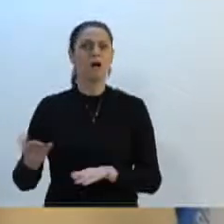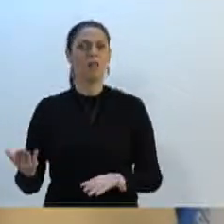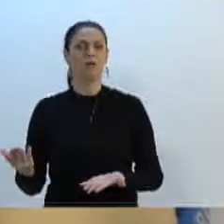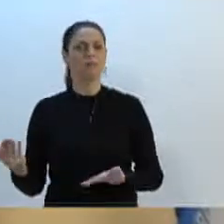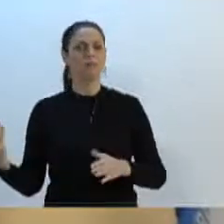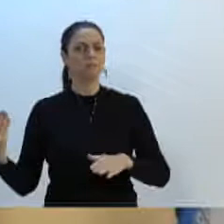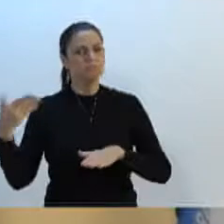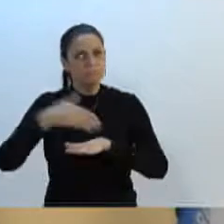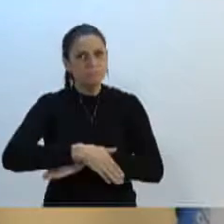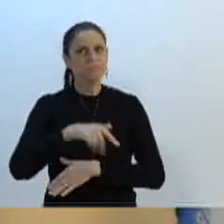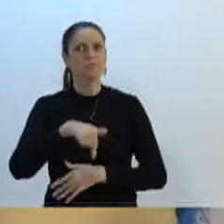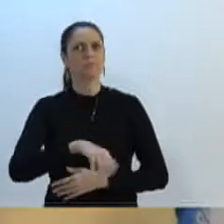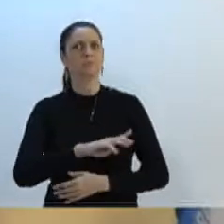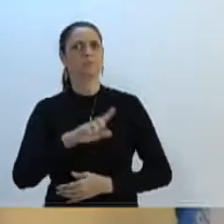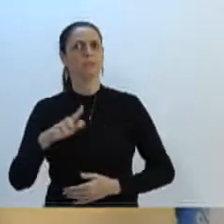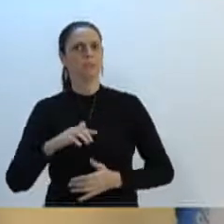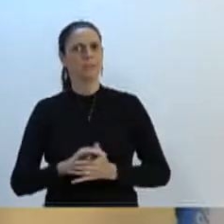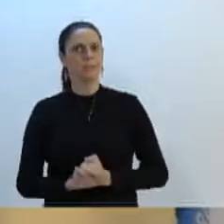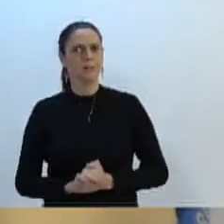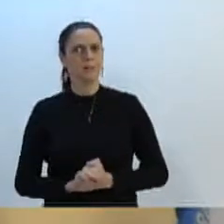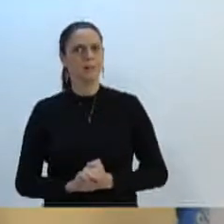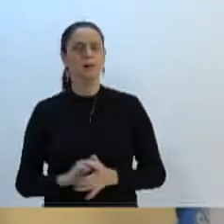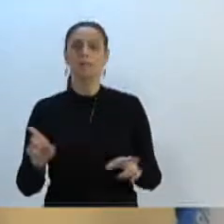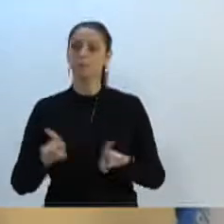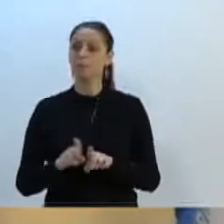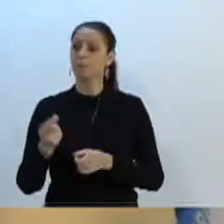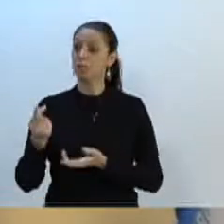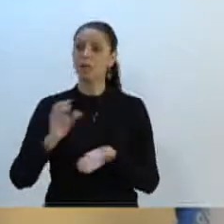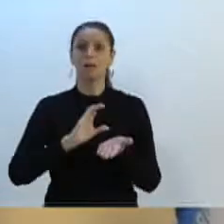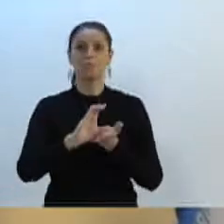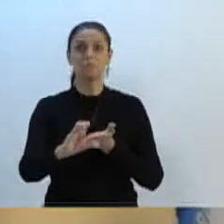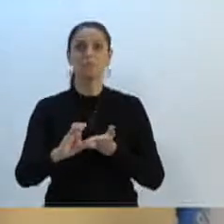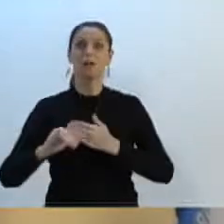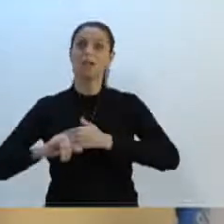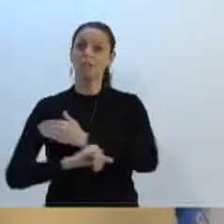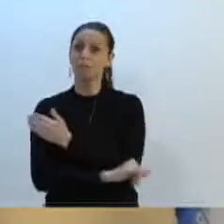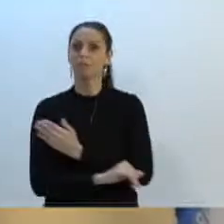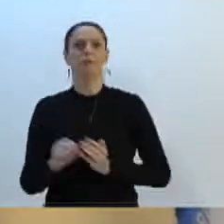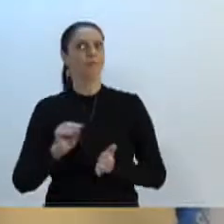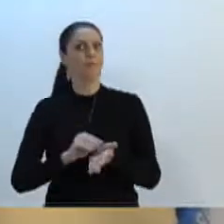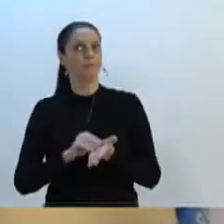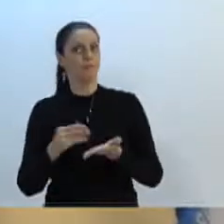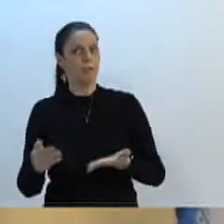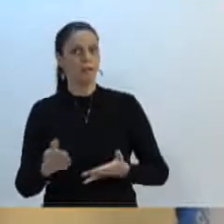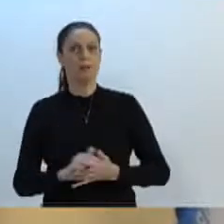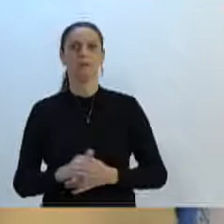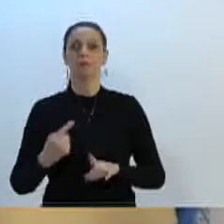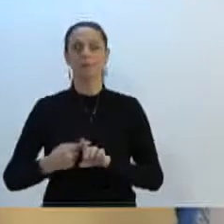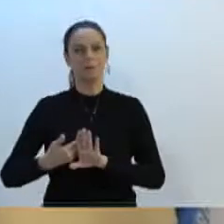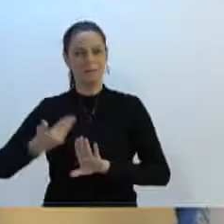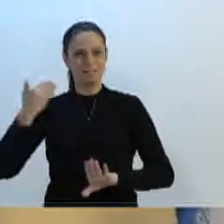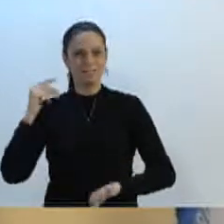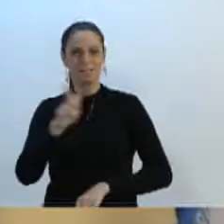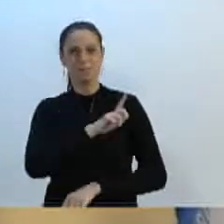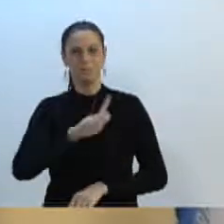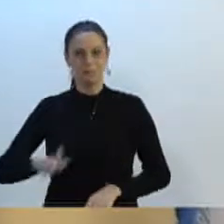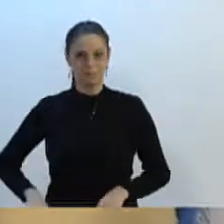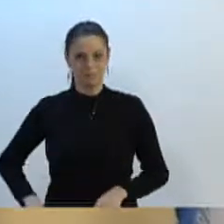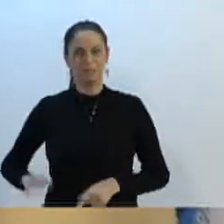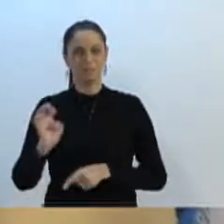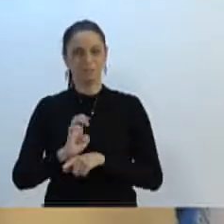Blumenau, a falta de recursos para infraestrutura em Blumenau, quando o governo do estado anunciou